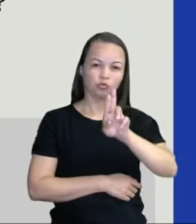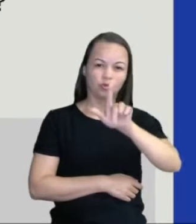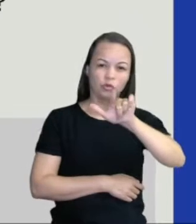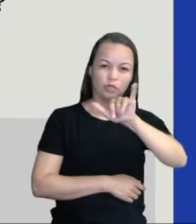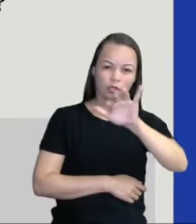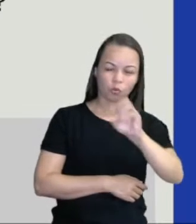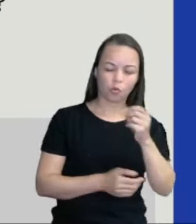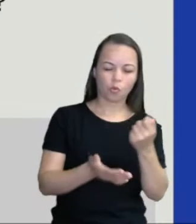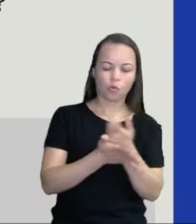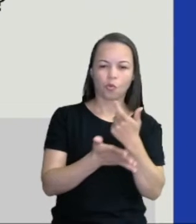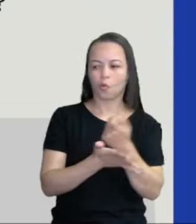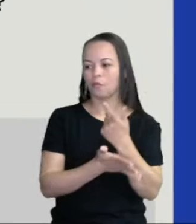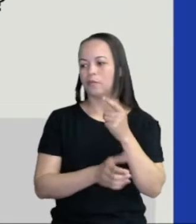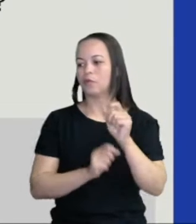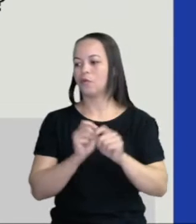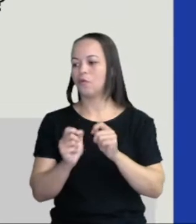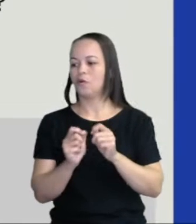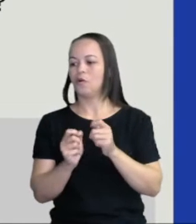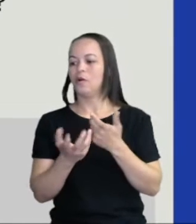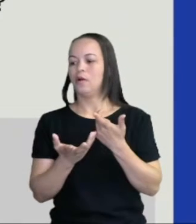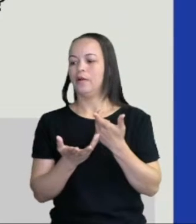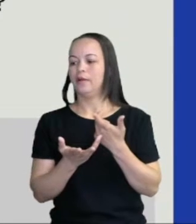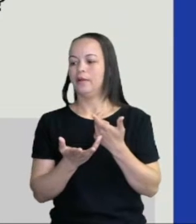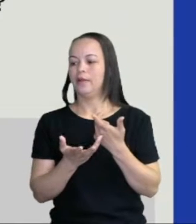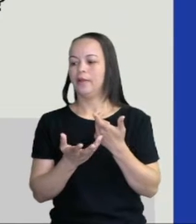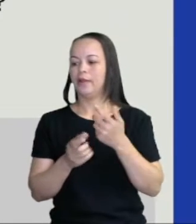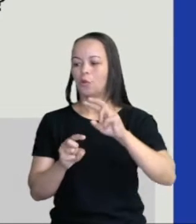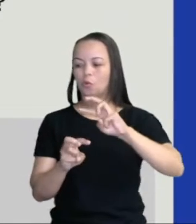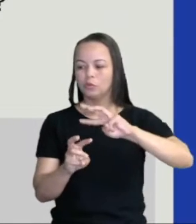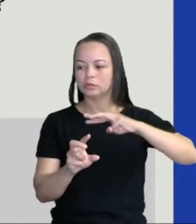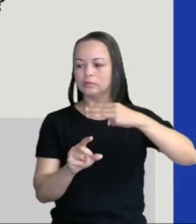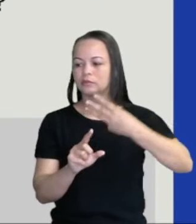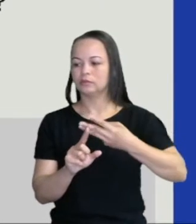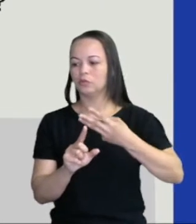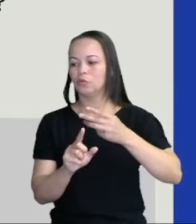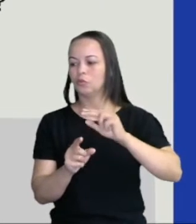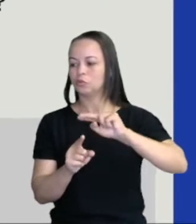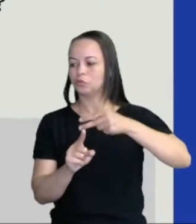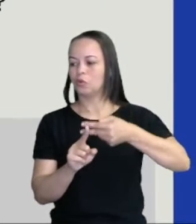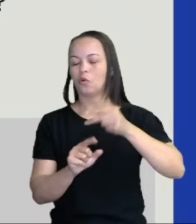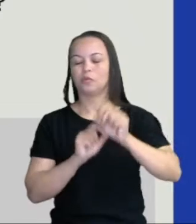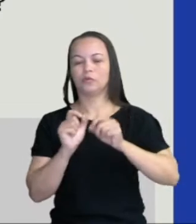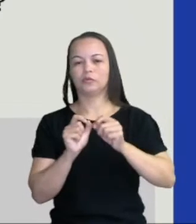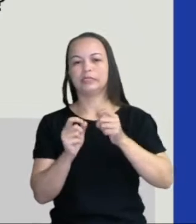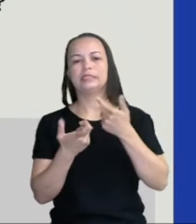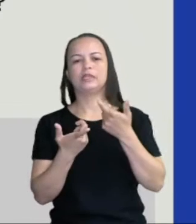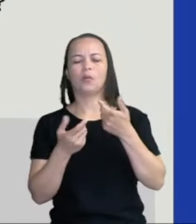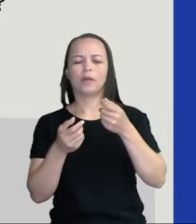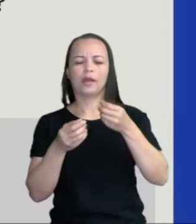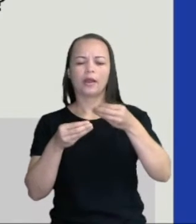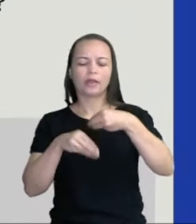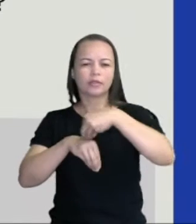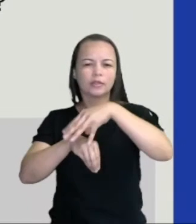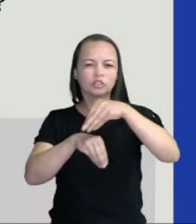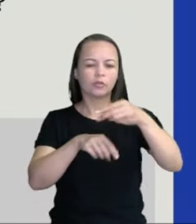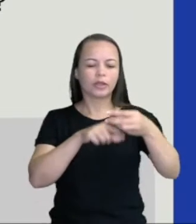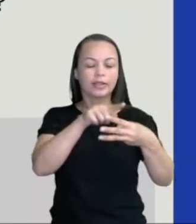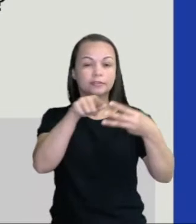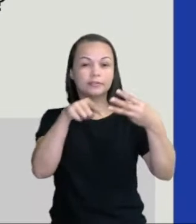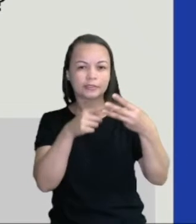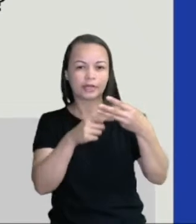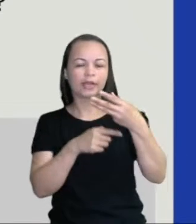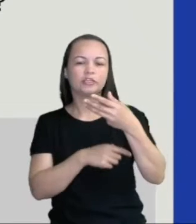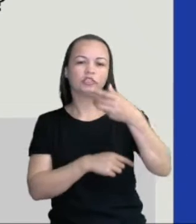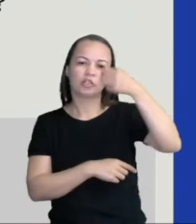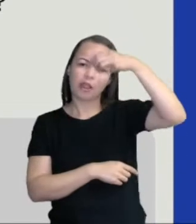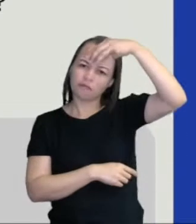de figurinhas compradas por Tio Carlos e Tio Júlio, 180 eram repetidas. Sabendo